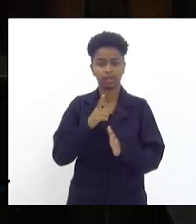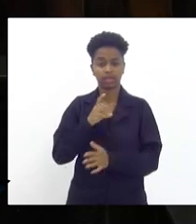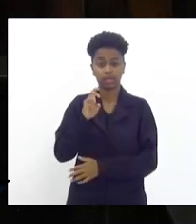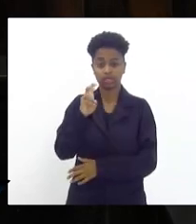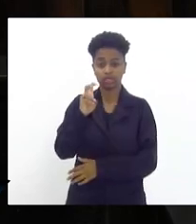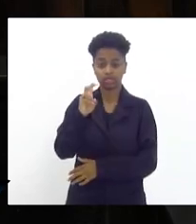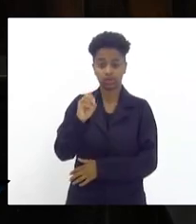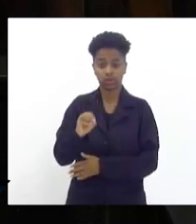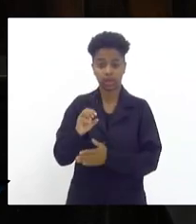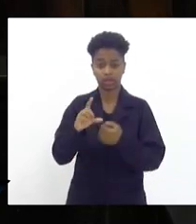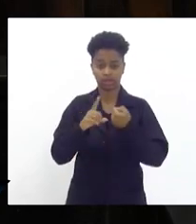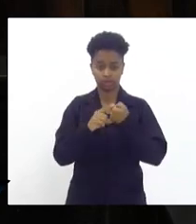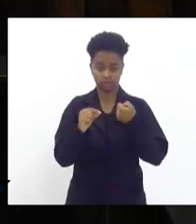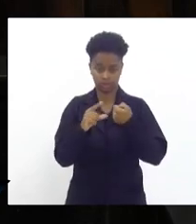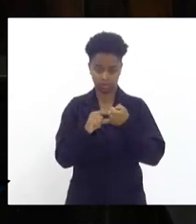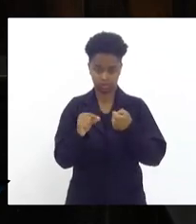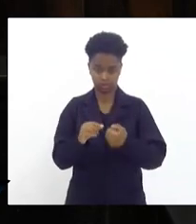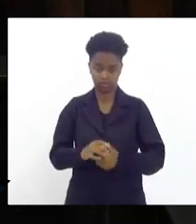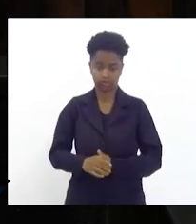50 artigos.